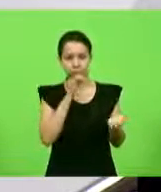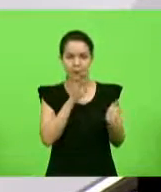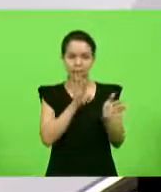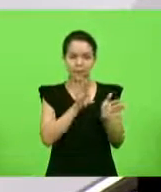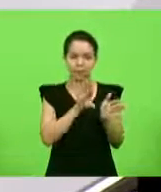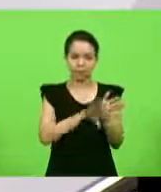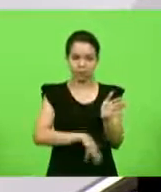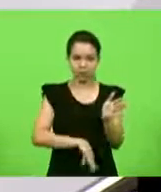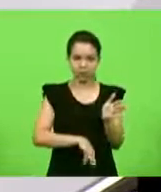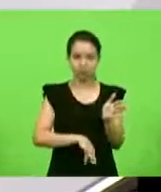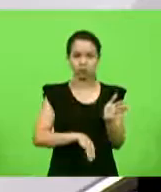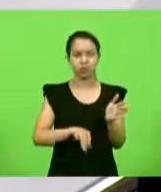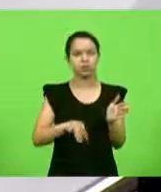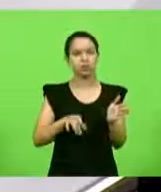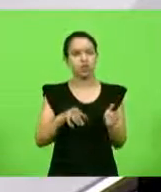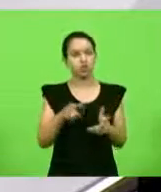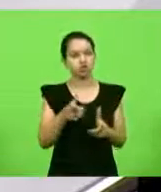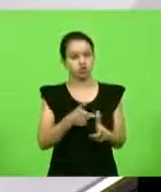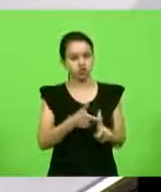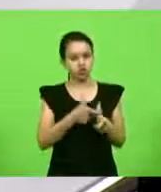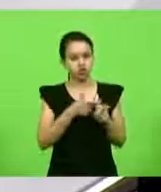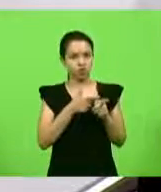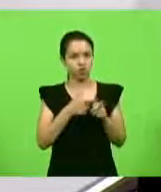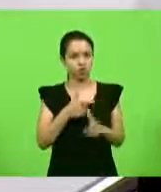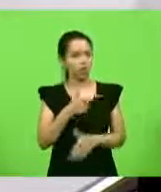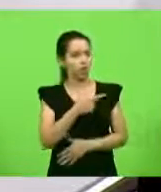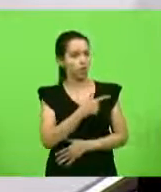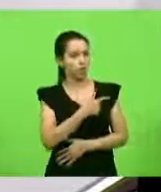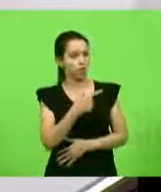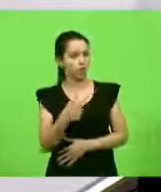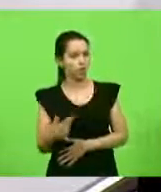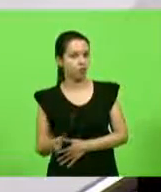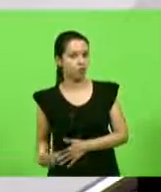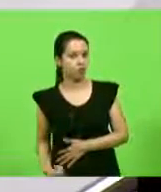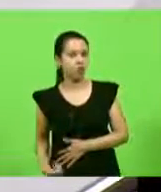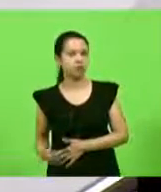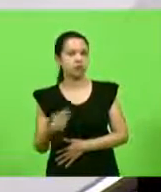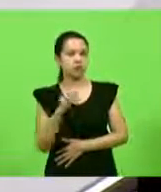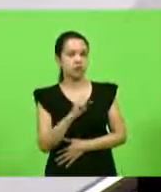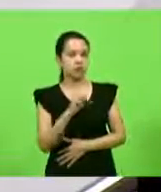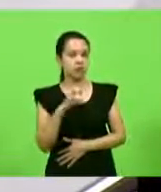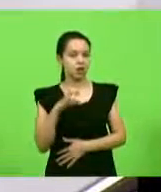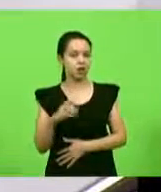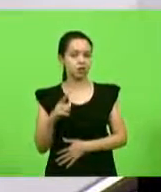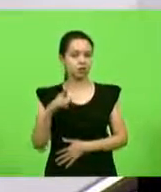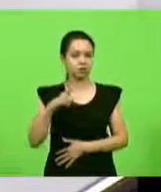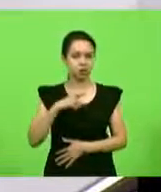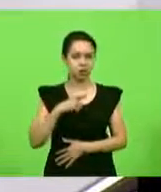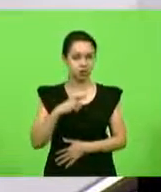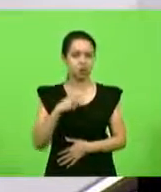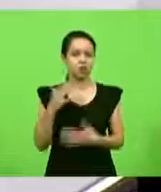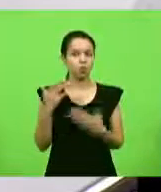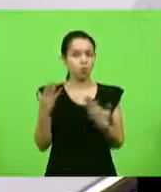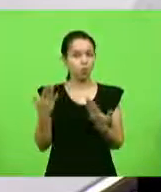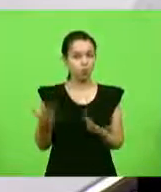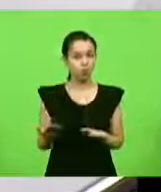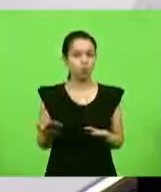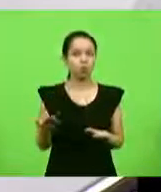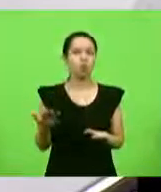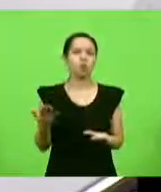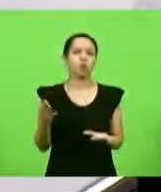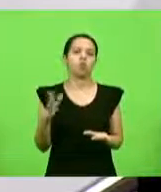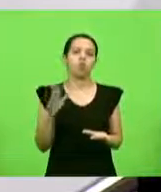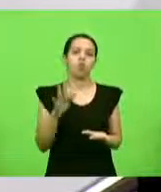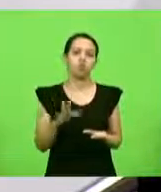que o governo do Estado de Santa Catarina tem, ou que o Estado de Santa Catarina tem, com a união. É justo, também